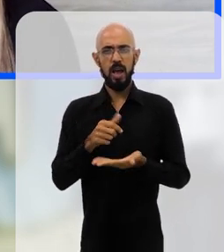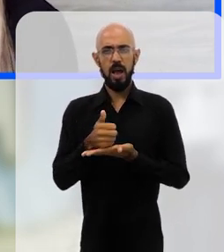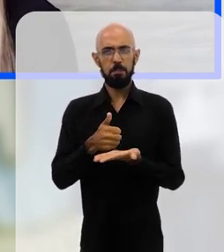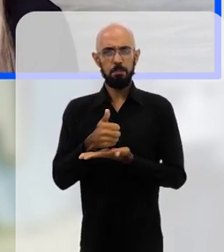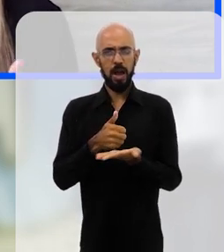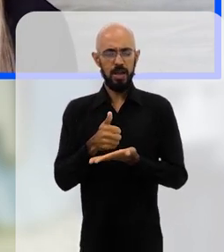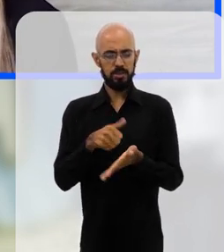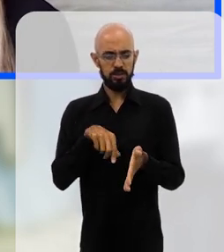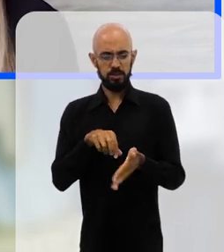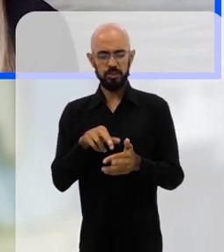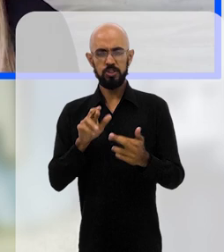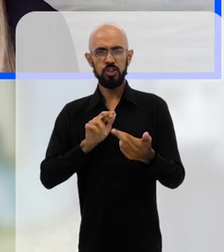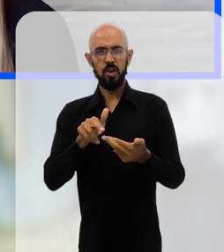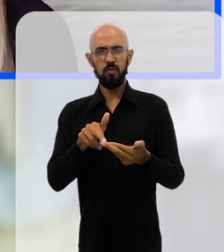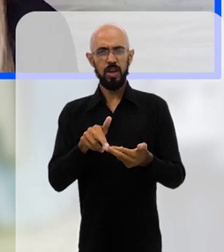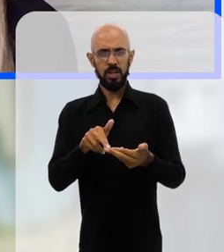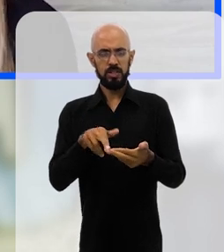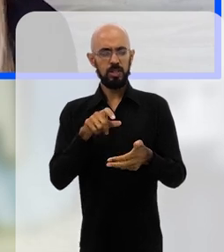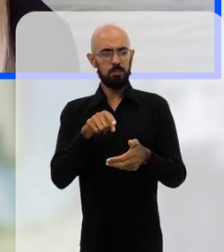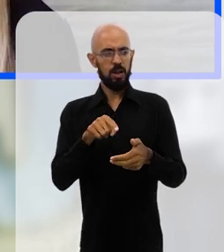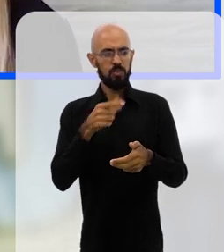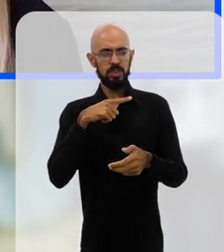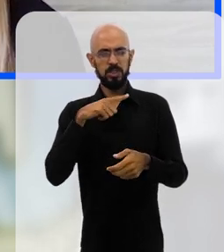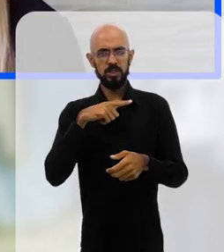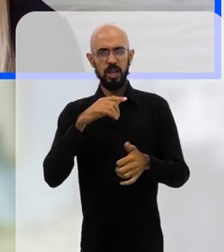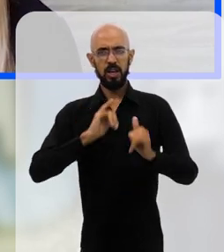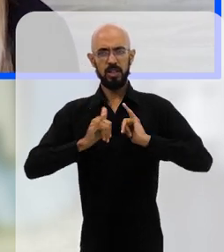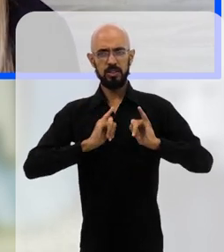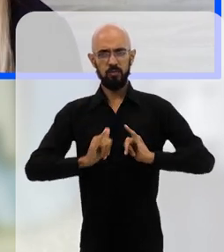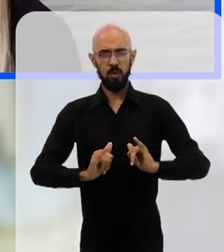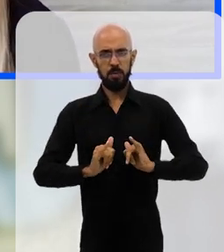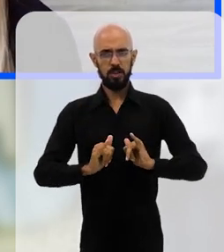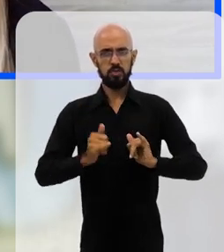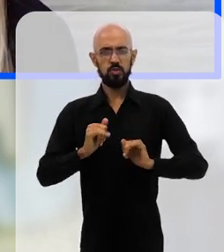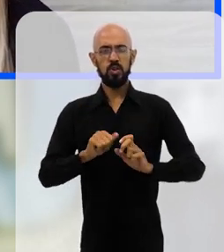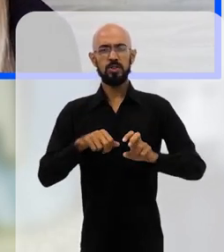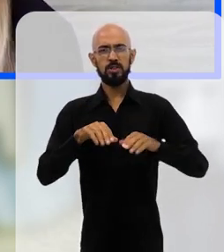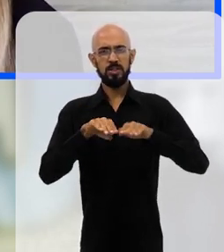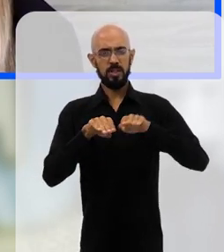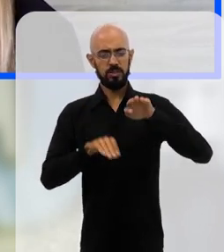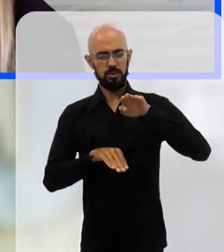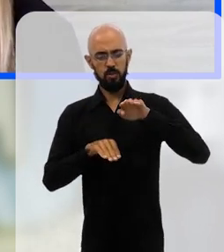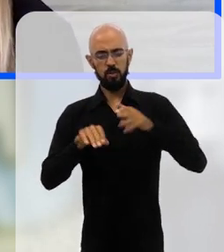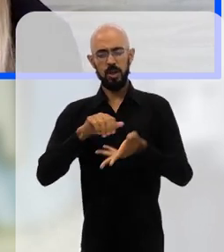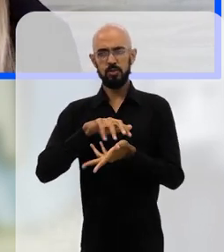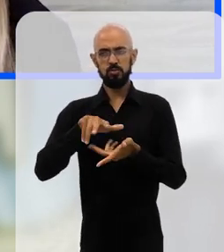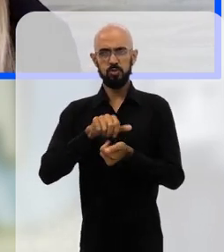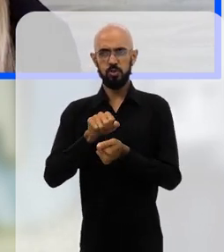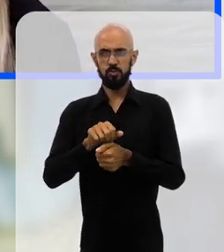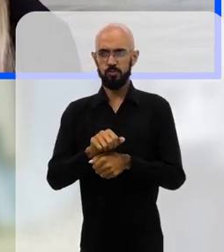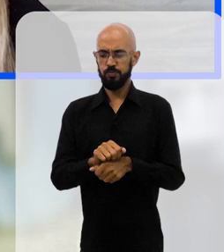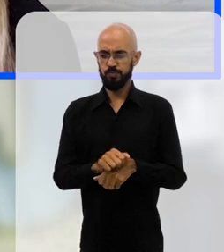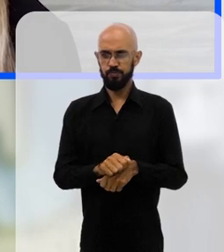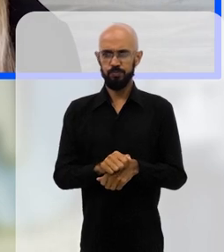vocês utilizaram para chegar nesses dados em relação à desigualdade mundial?